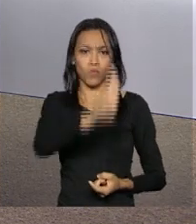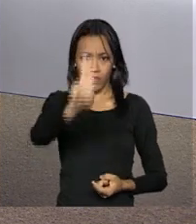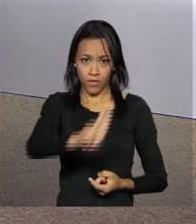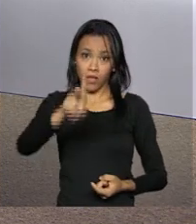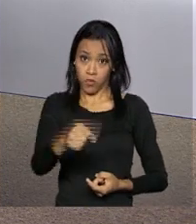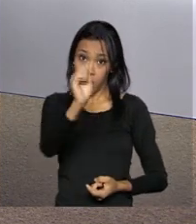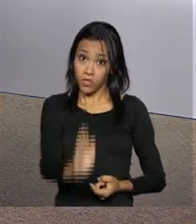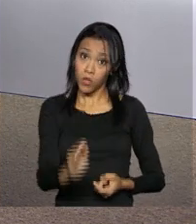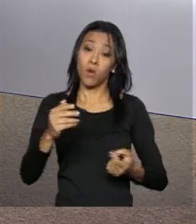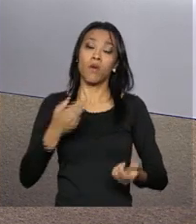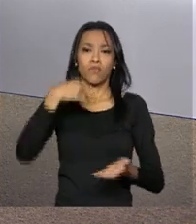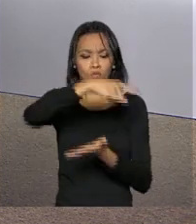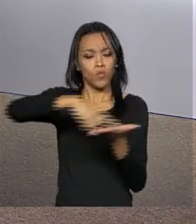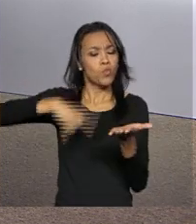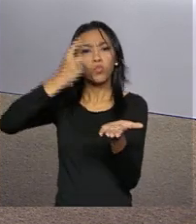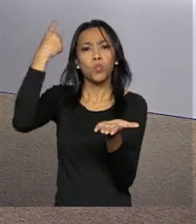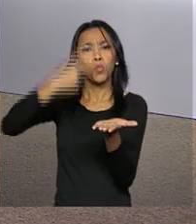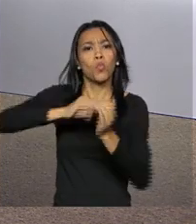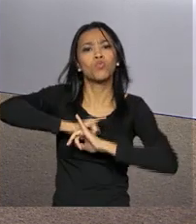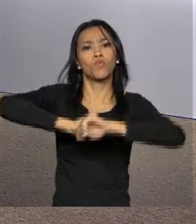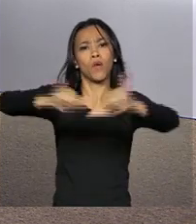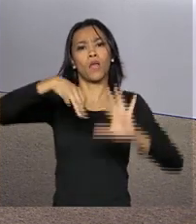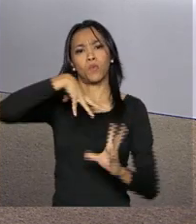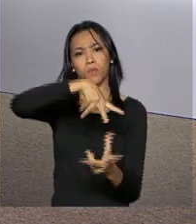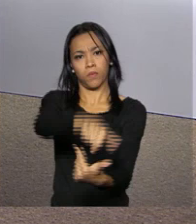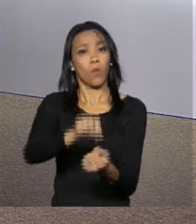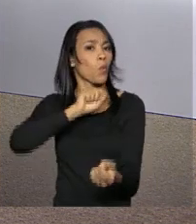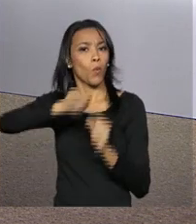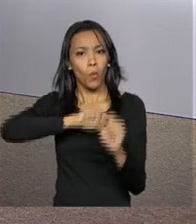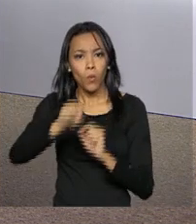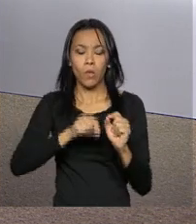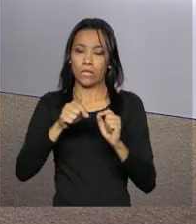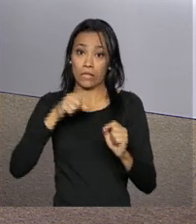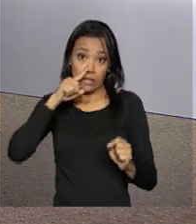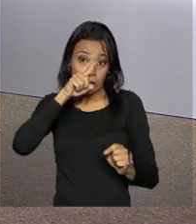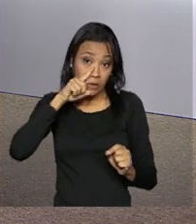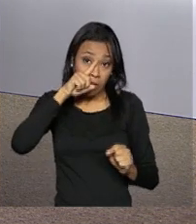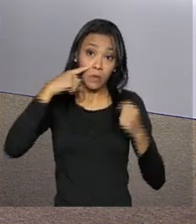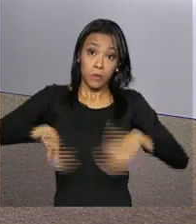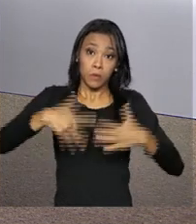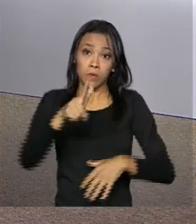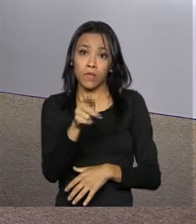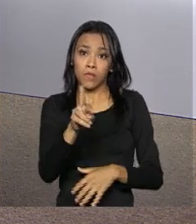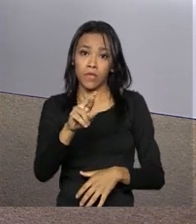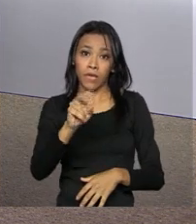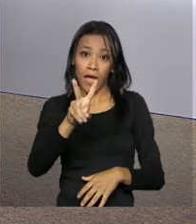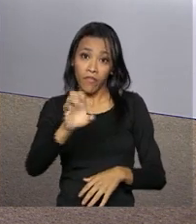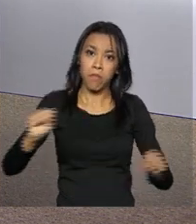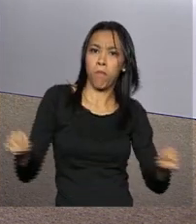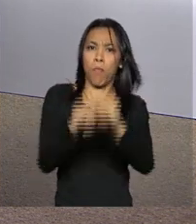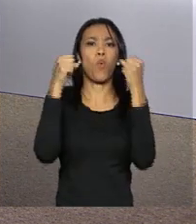divulgaram uma carta aberta à comunidade acadêmica internacional para denunciar um grave processo de ruptura da legalidade